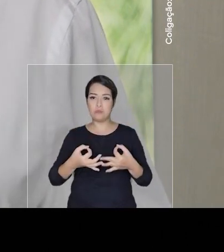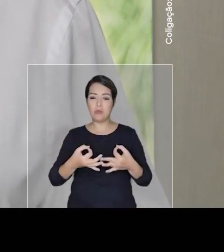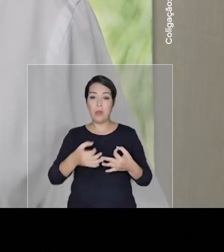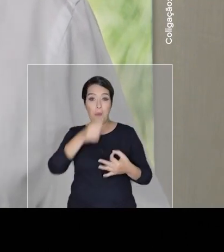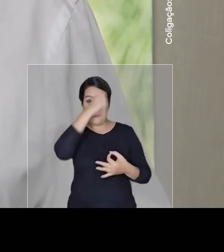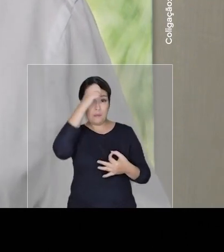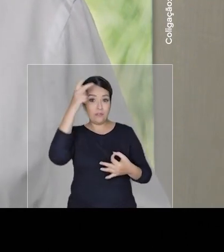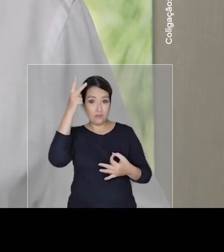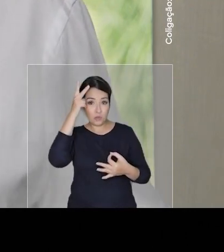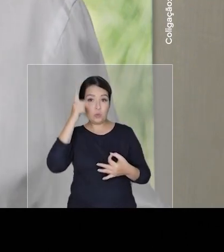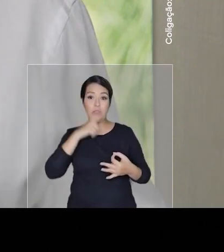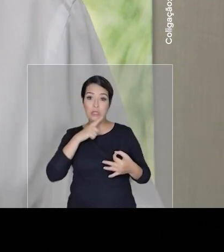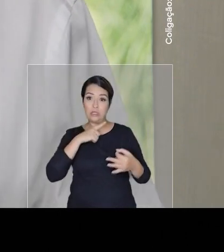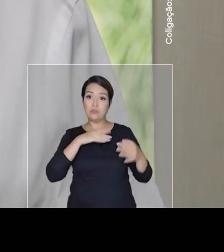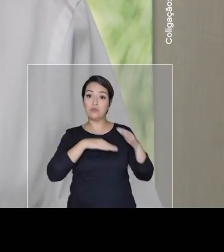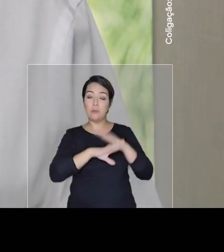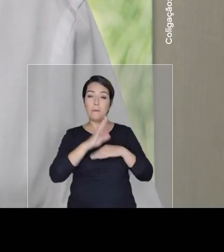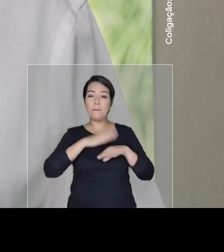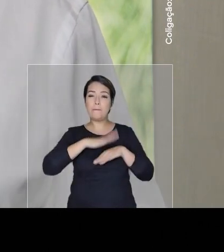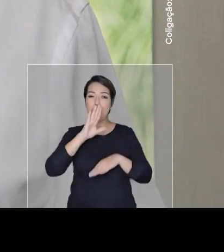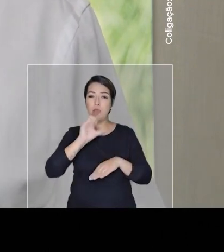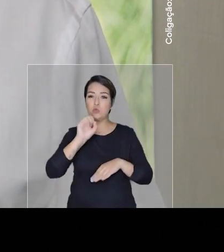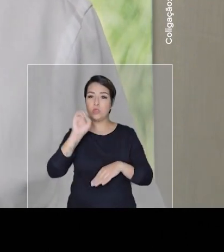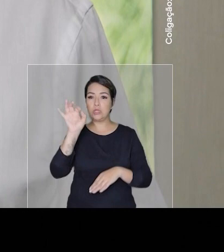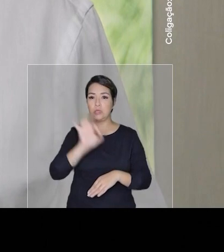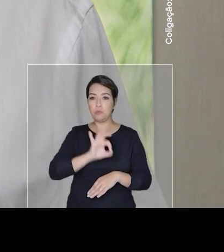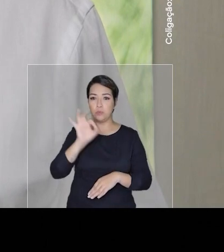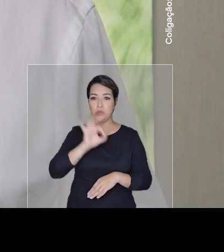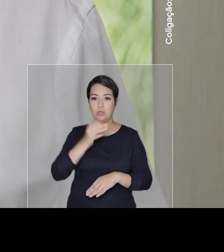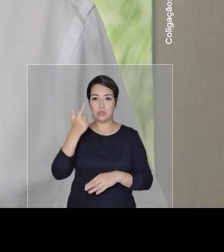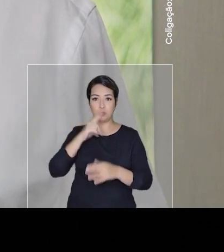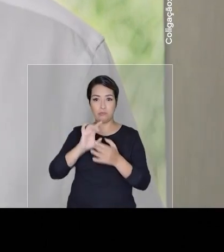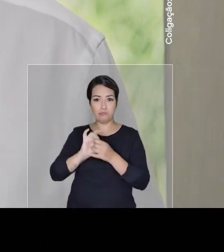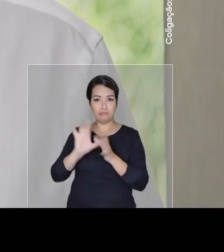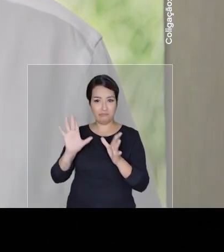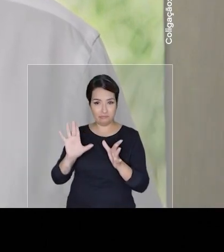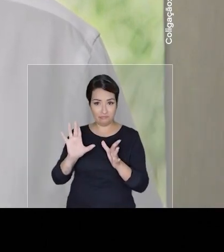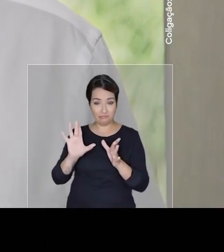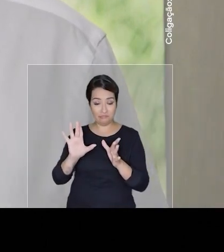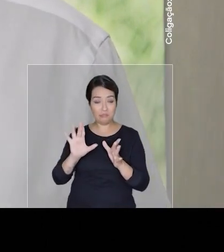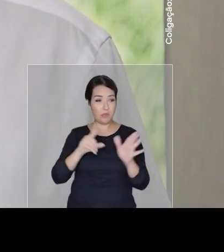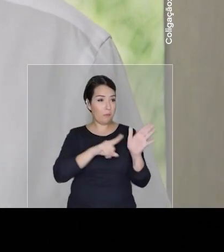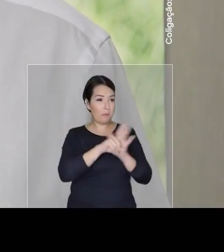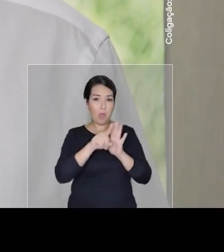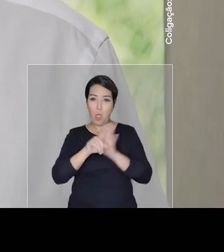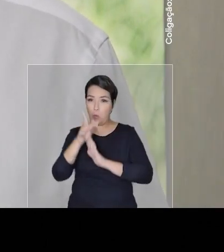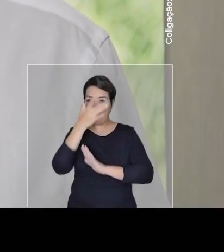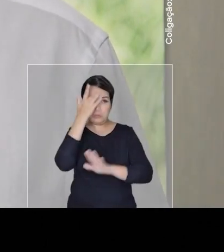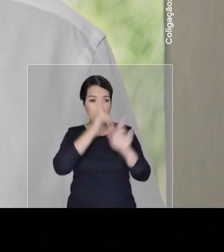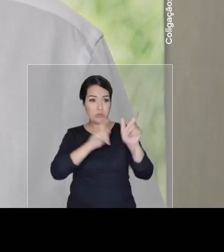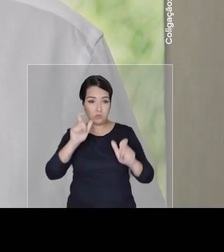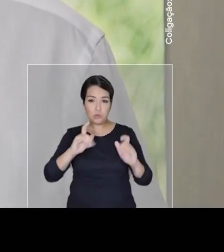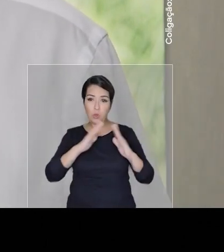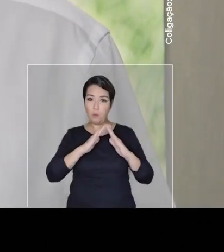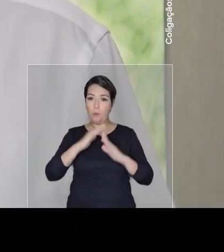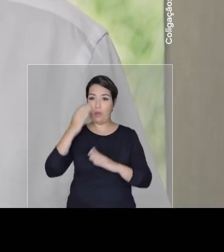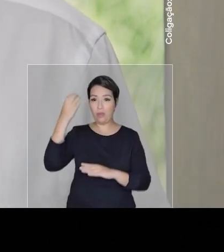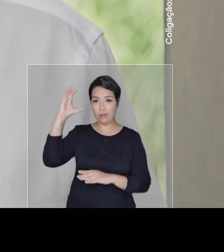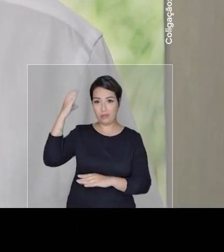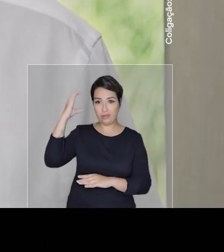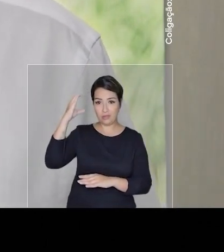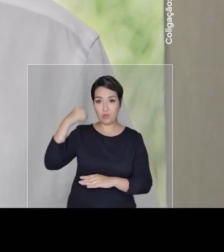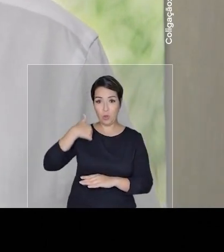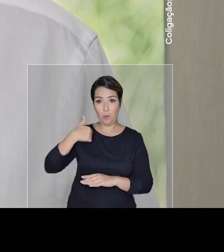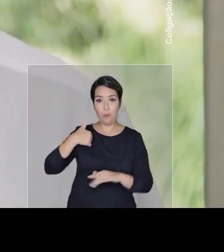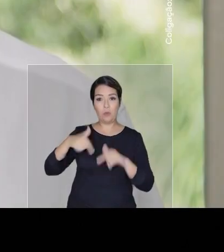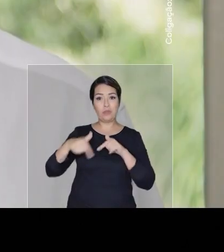a prefeitura com mais de 80% de aprovação da população pergunte sobre o nosso trabalho a alguém que você conhece